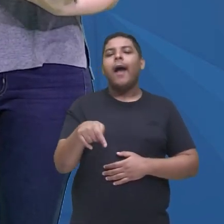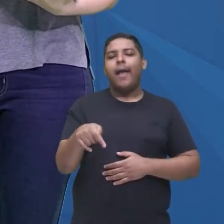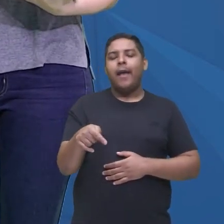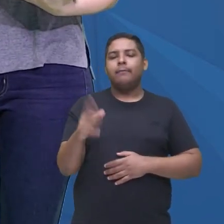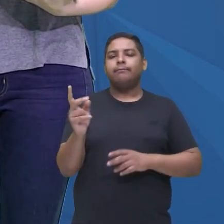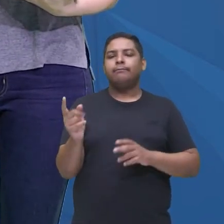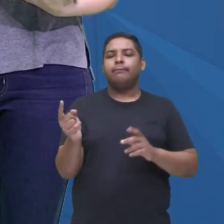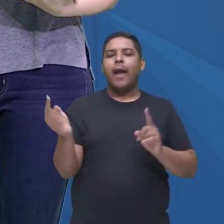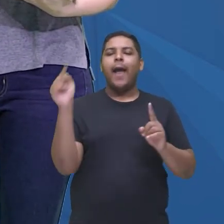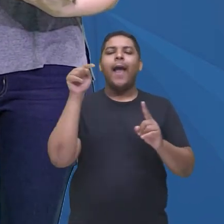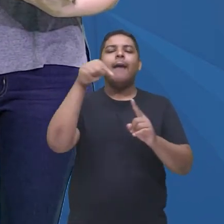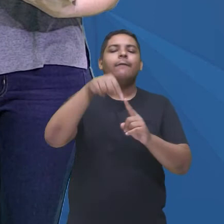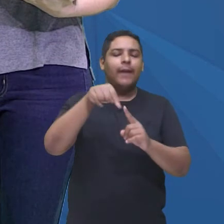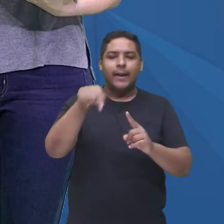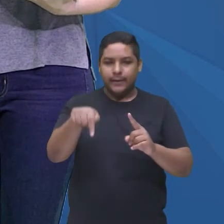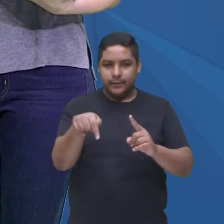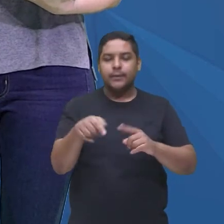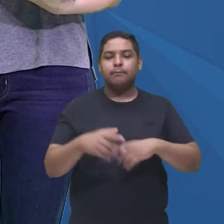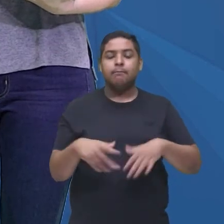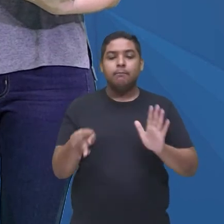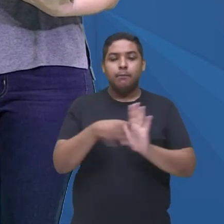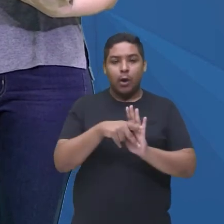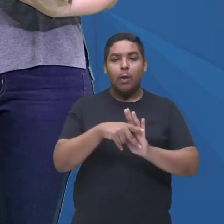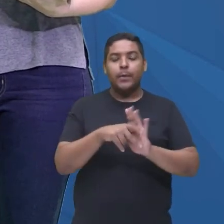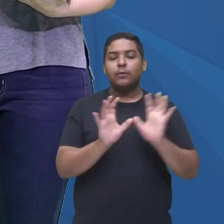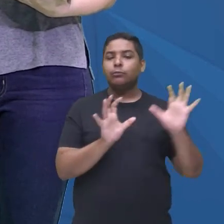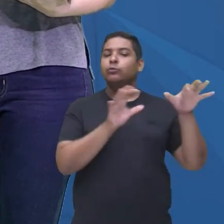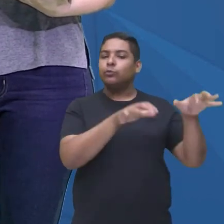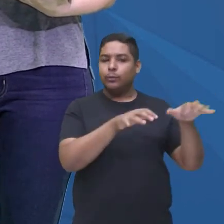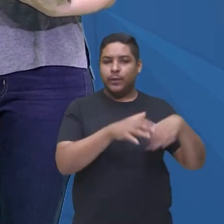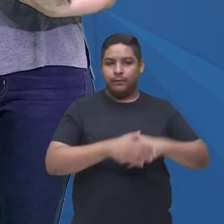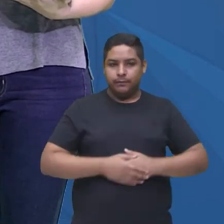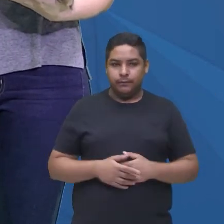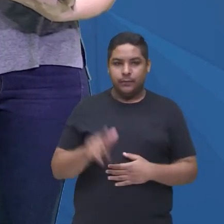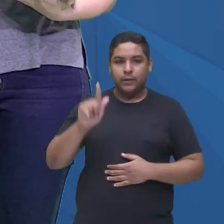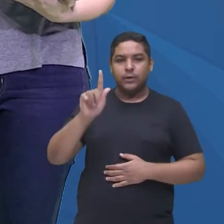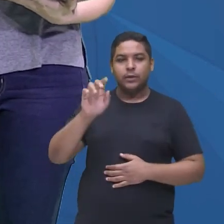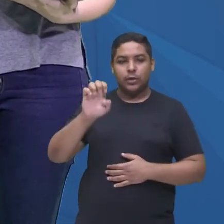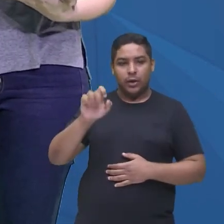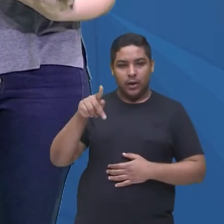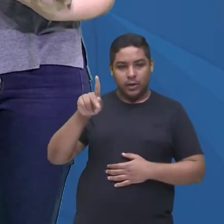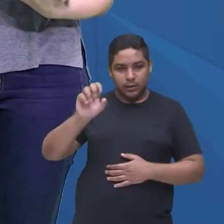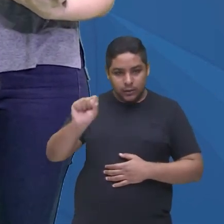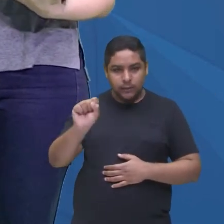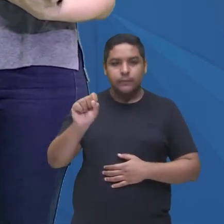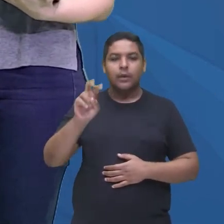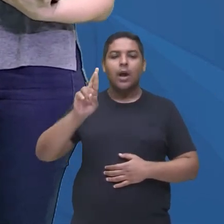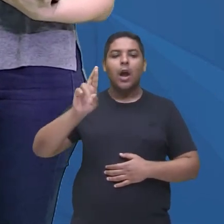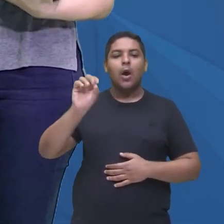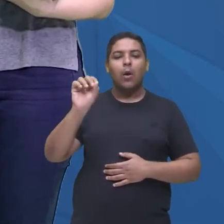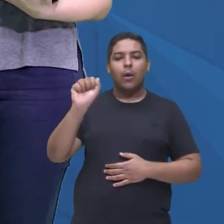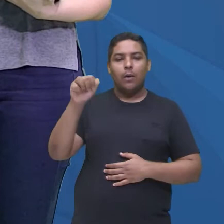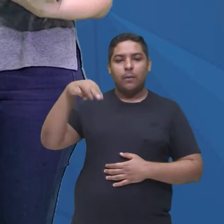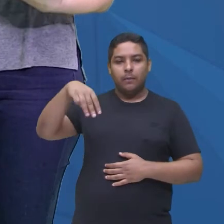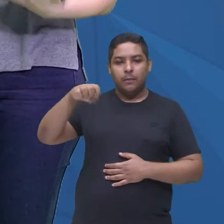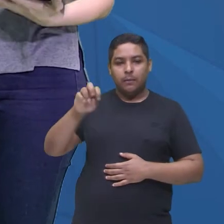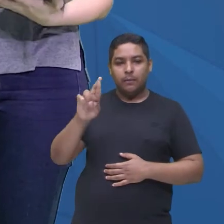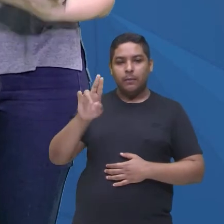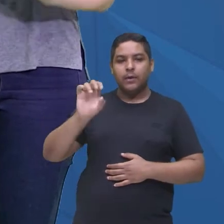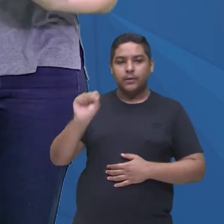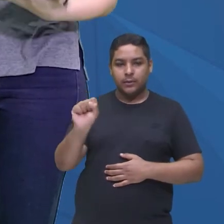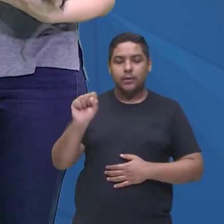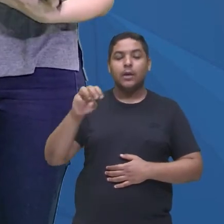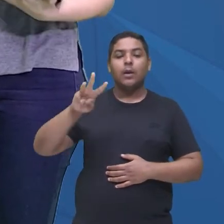Opção 1, gente tem geeks, roamers, ou walkers, qual é a pergunta aqui na série, pergunta não, o